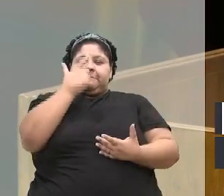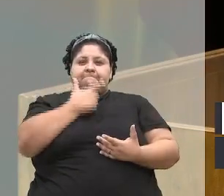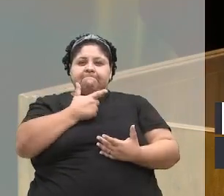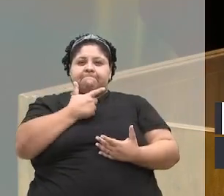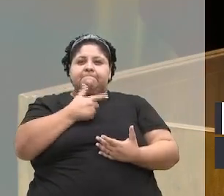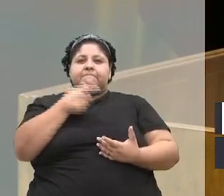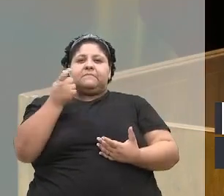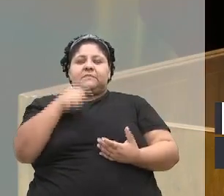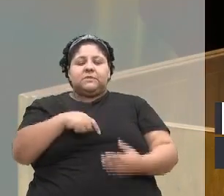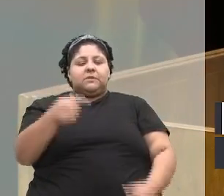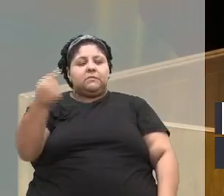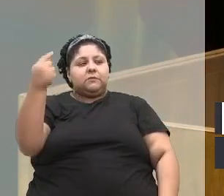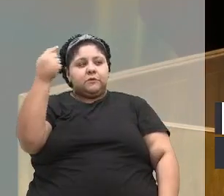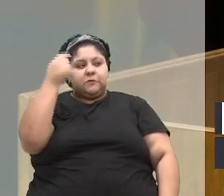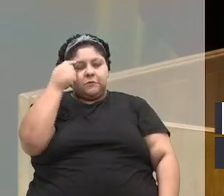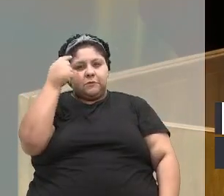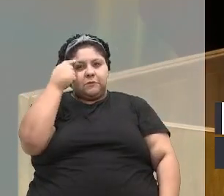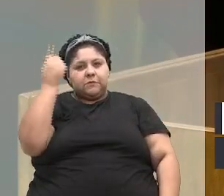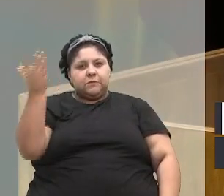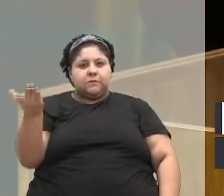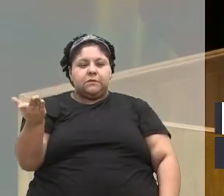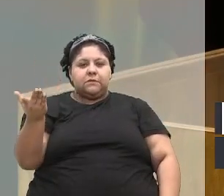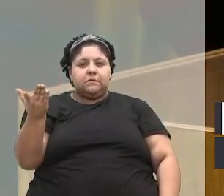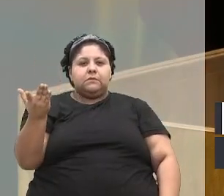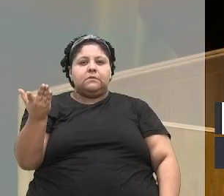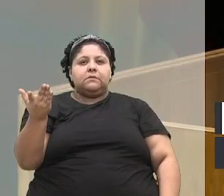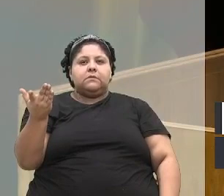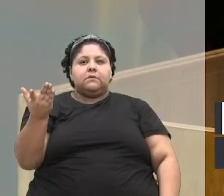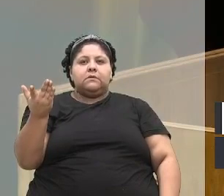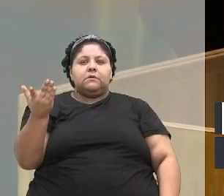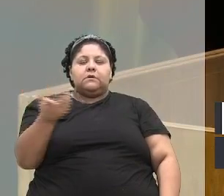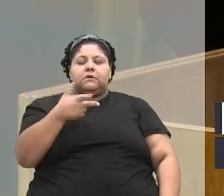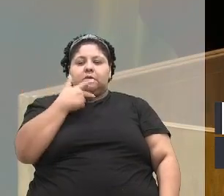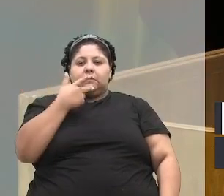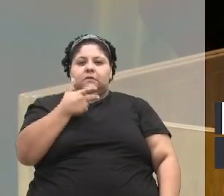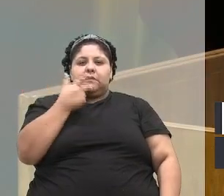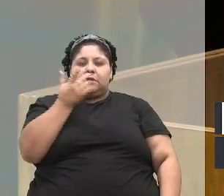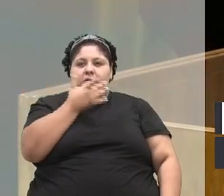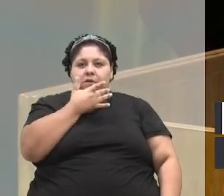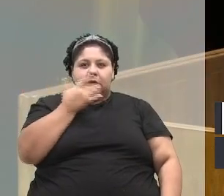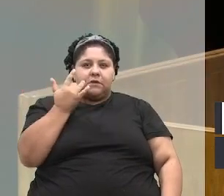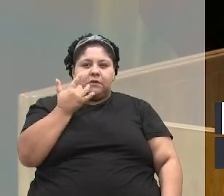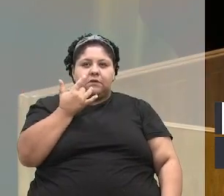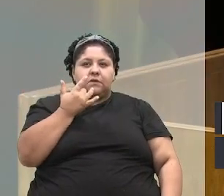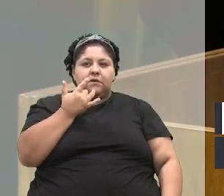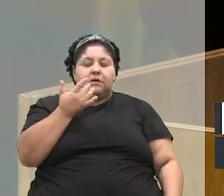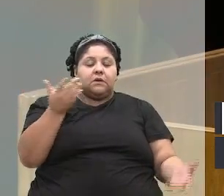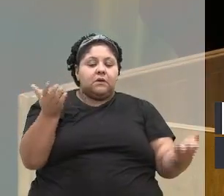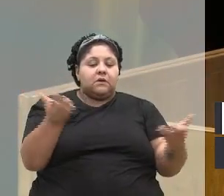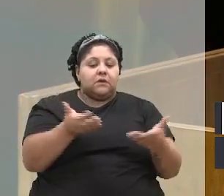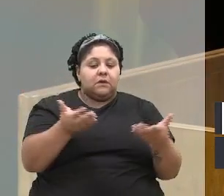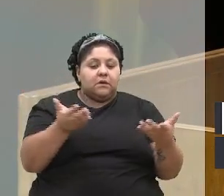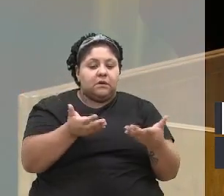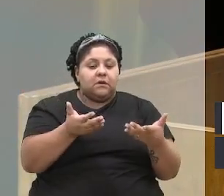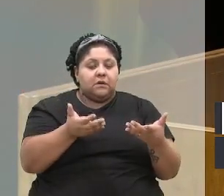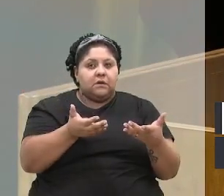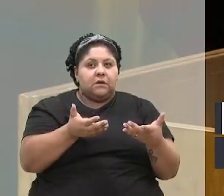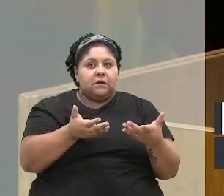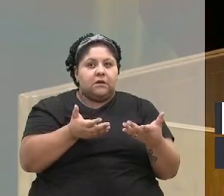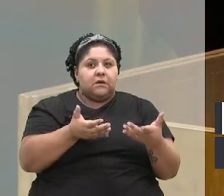rever esse conceito, porque falar é fácil. Agora, vamos deixar de fazer